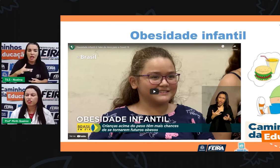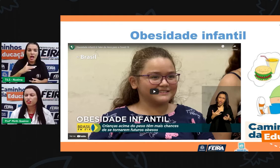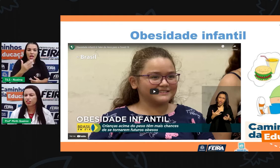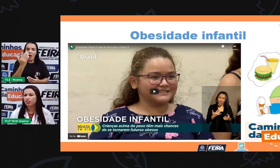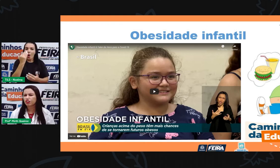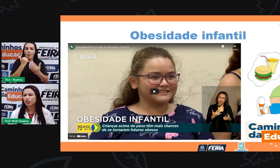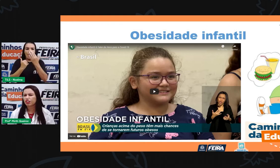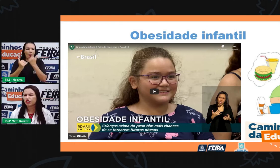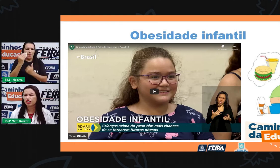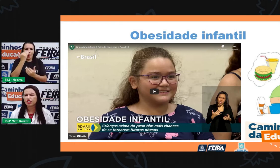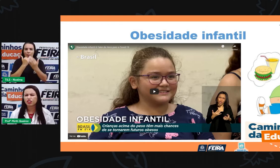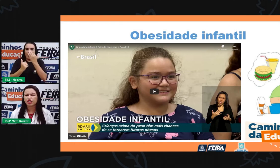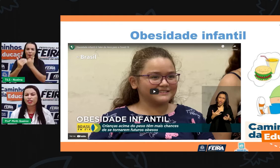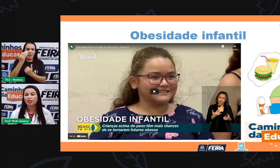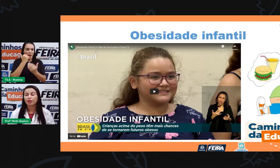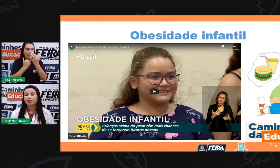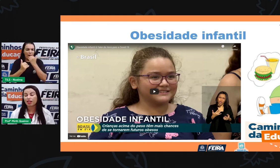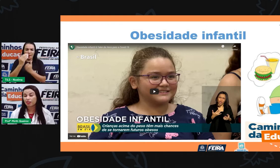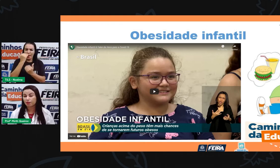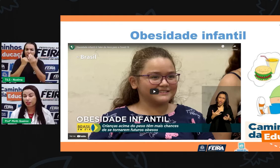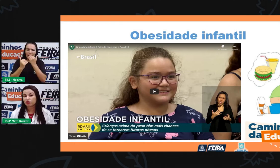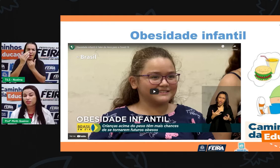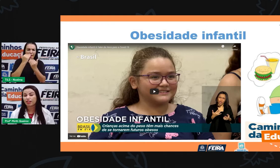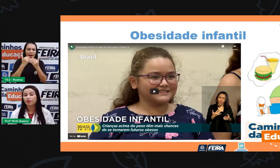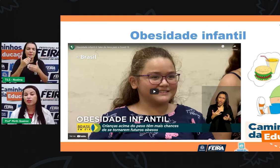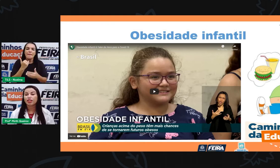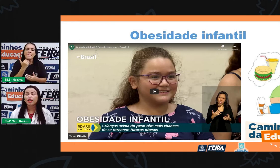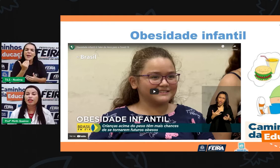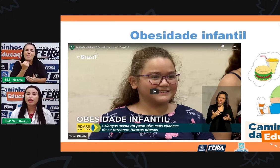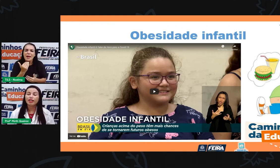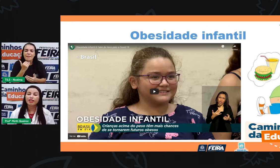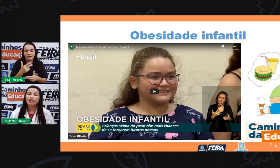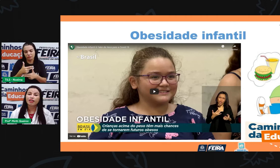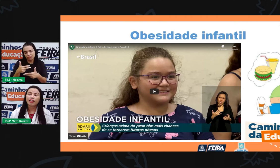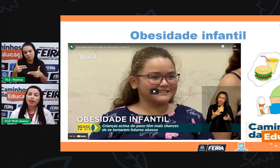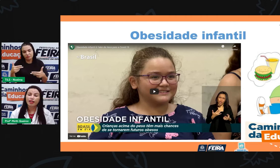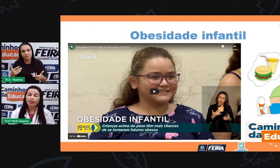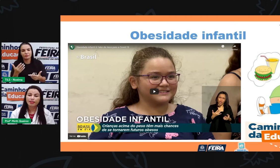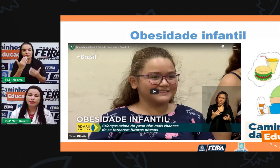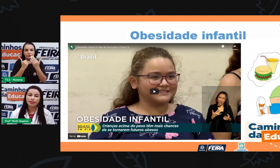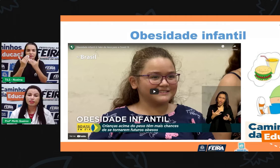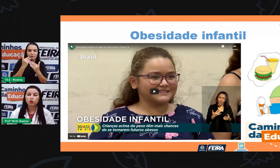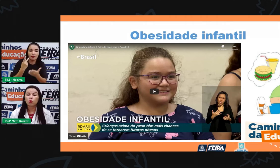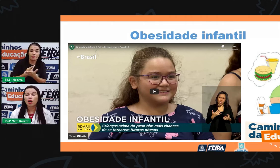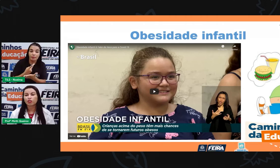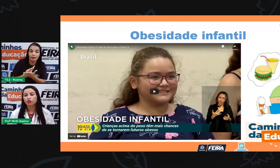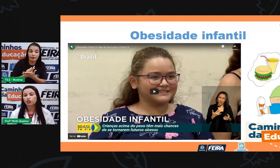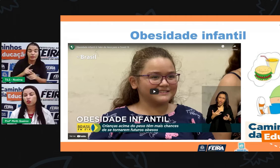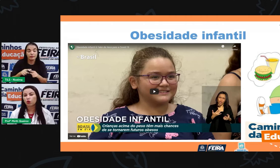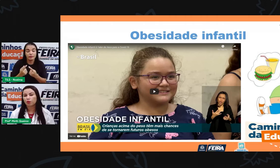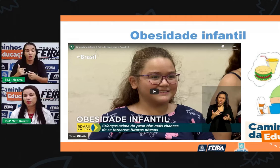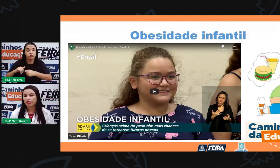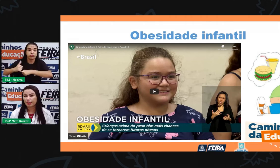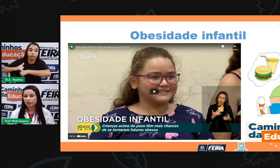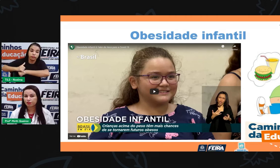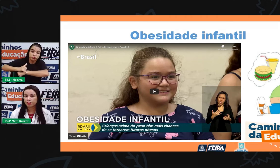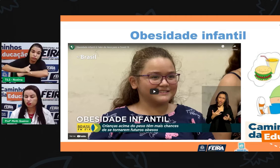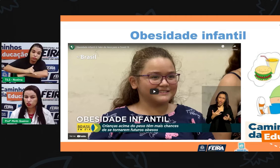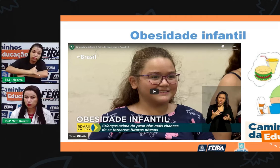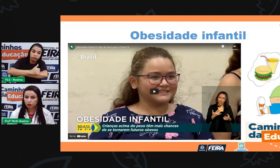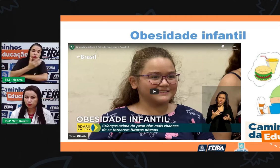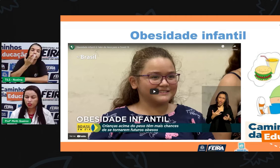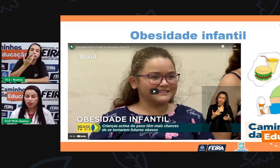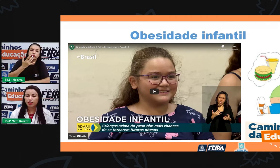ingerir, ingerir, ingerir, ingerir, ingerir alimentos, né? E aí, inicia-se o quadro de obesidade